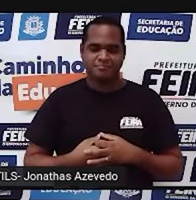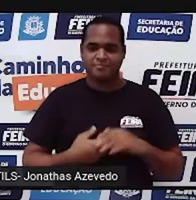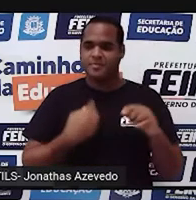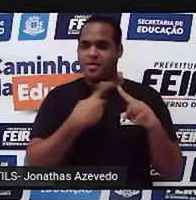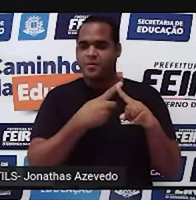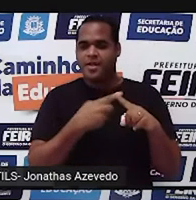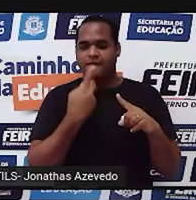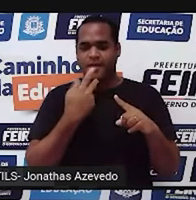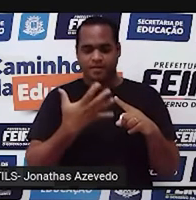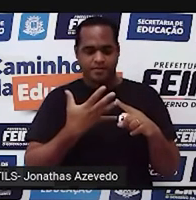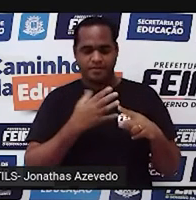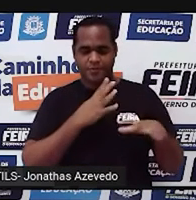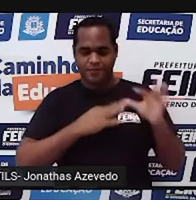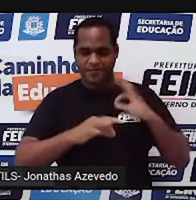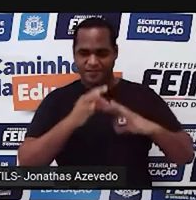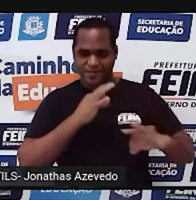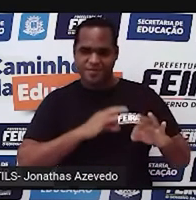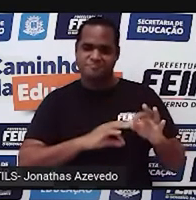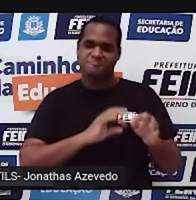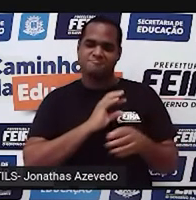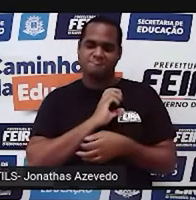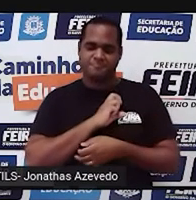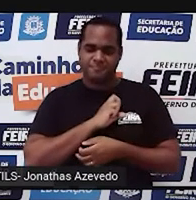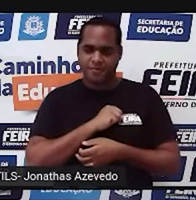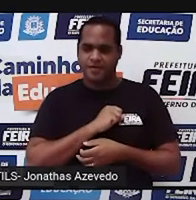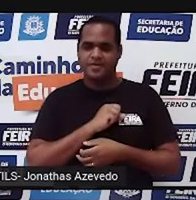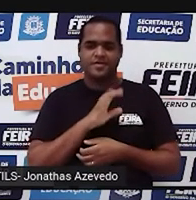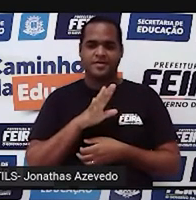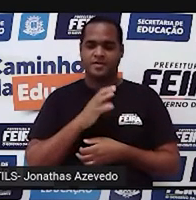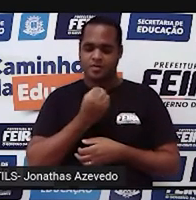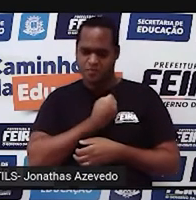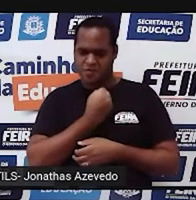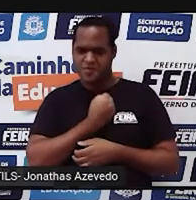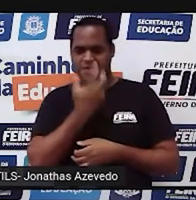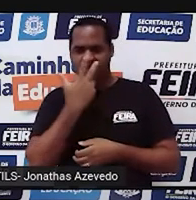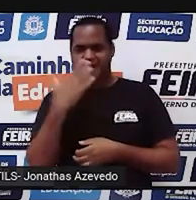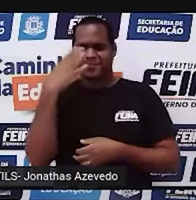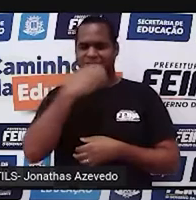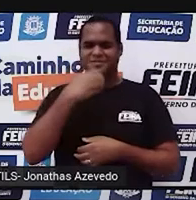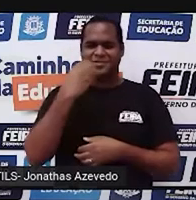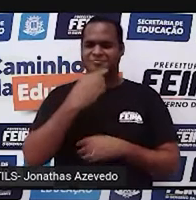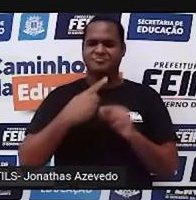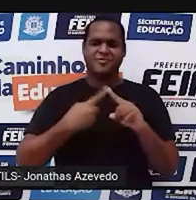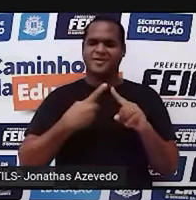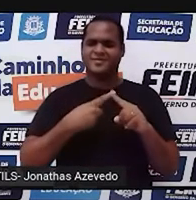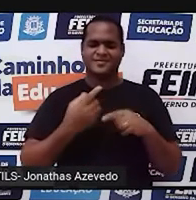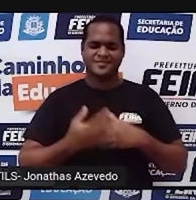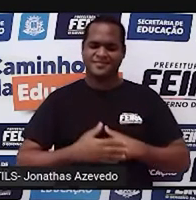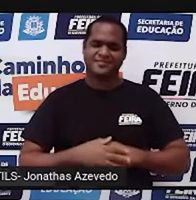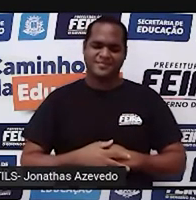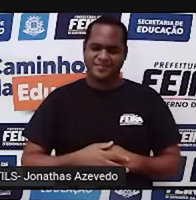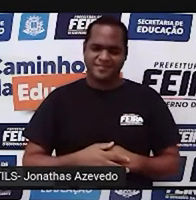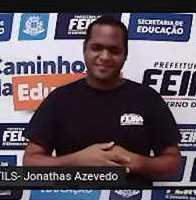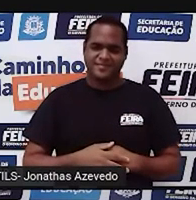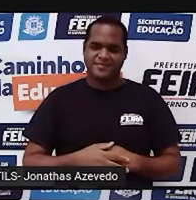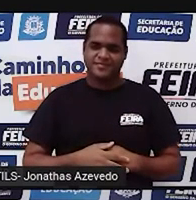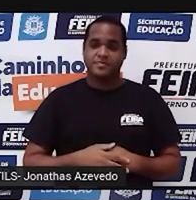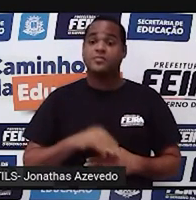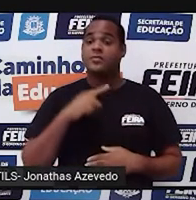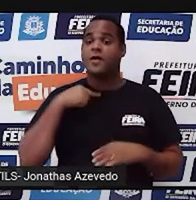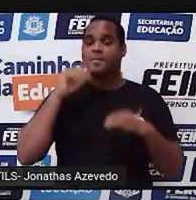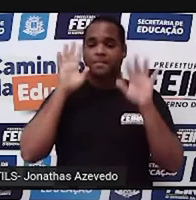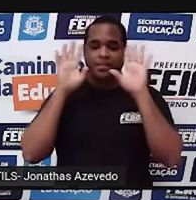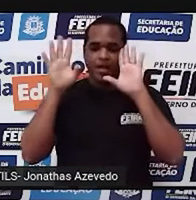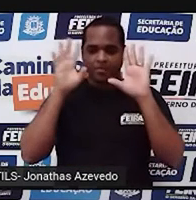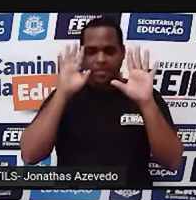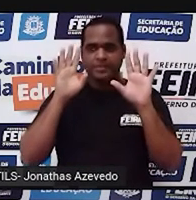com tanta paixão, que os números é uma coisa bonita, né, que os números são bonitos? Se a gente parar um pouquinho para